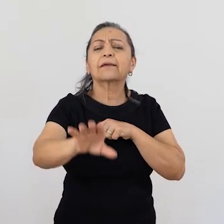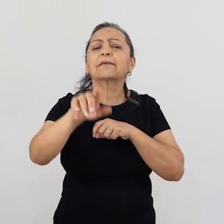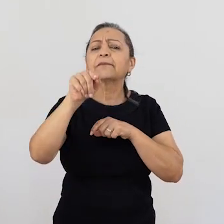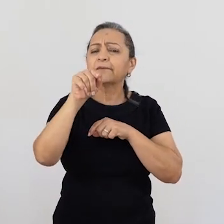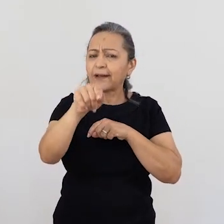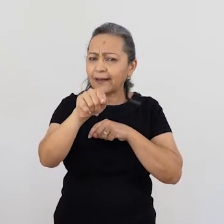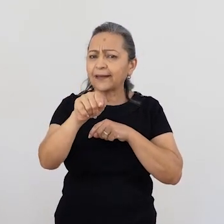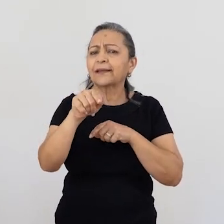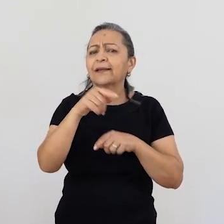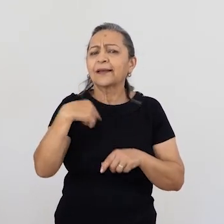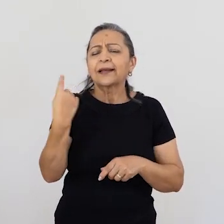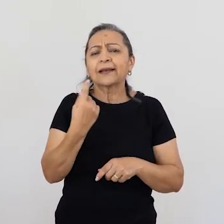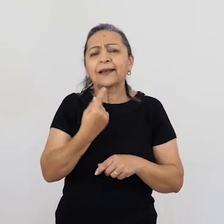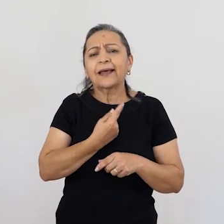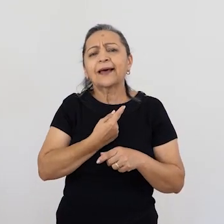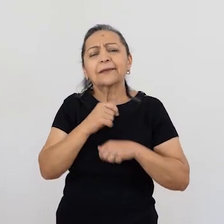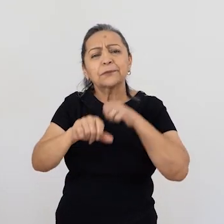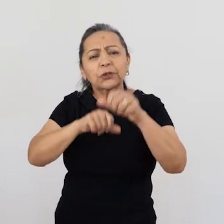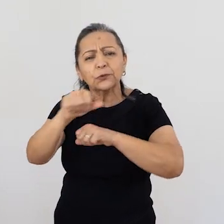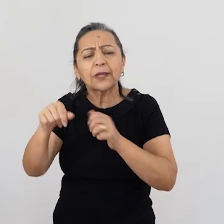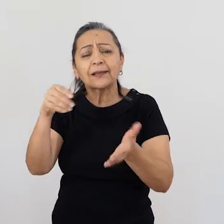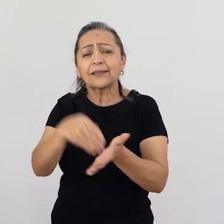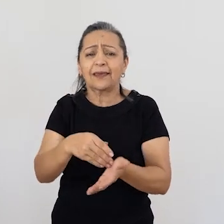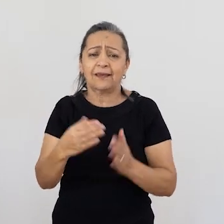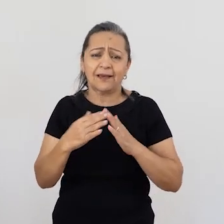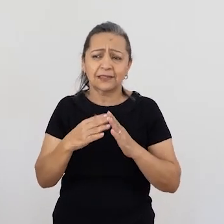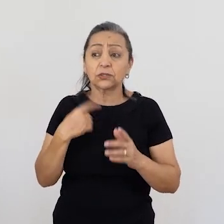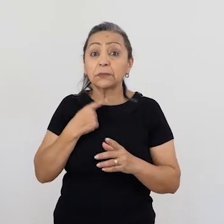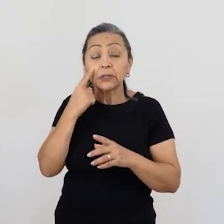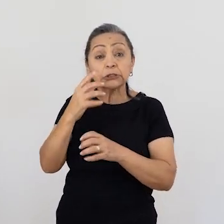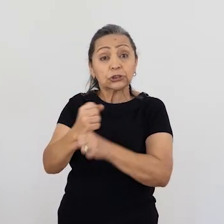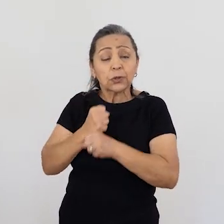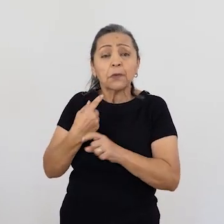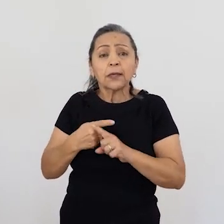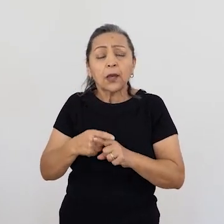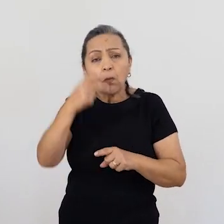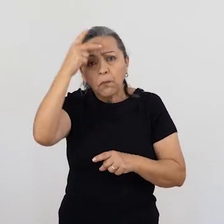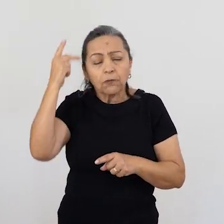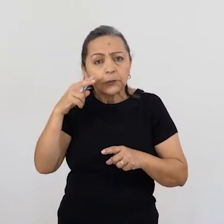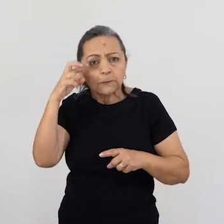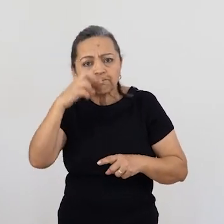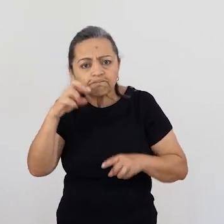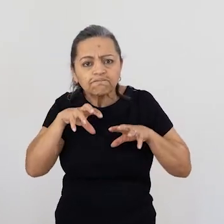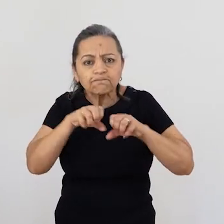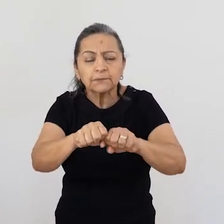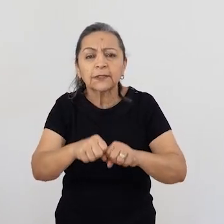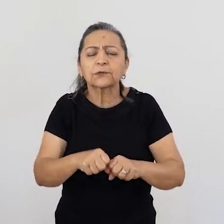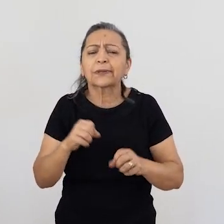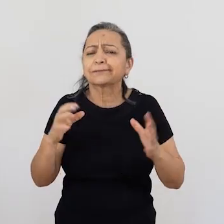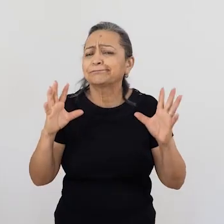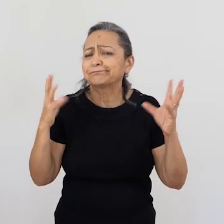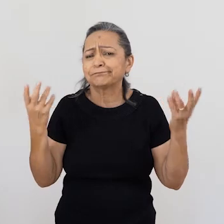viveu, a gente vê, por exemplo, essa cachoeira vai parar na nossa torneira lá em casa, com a captação de água do lado. E a gente tem que segurar,